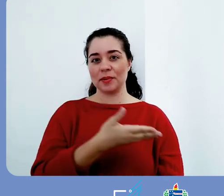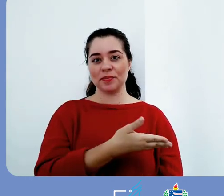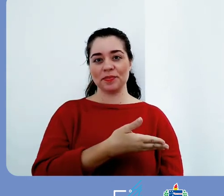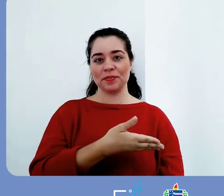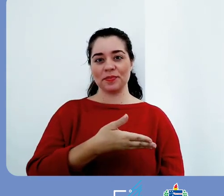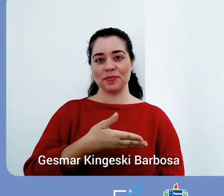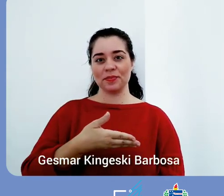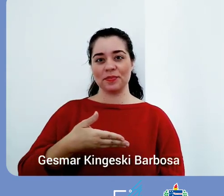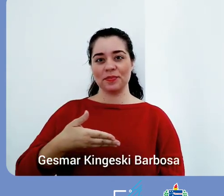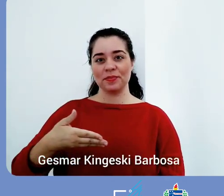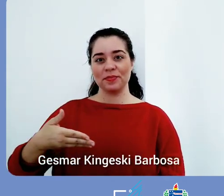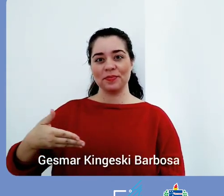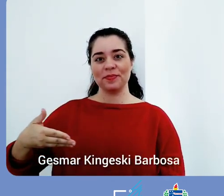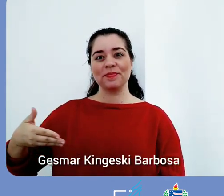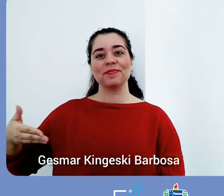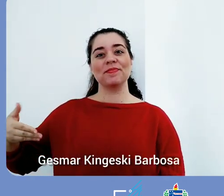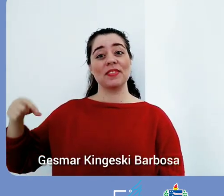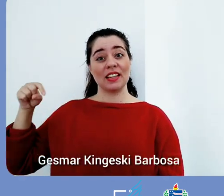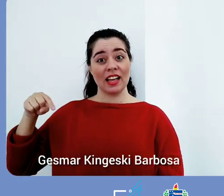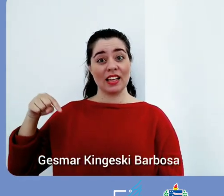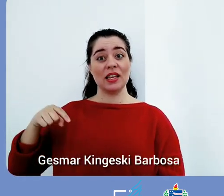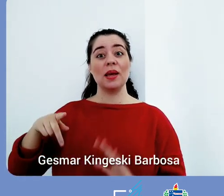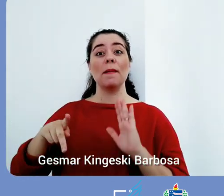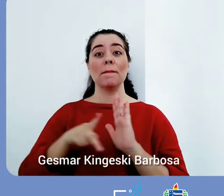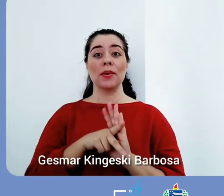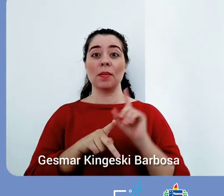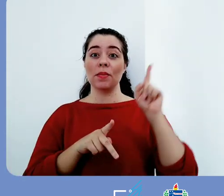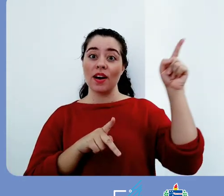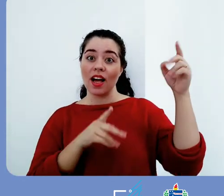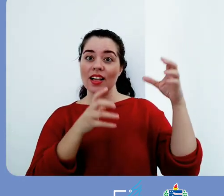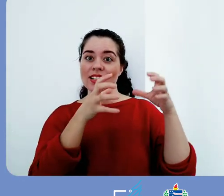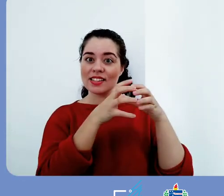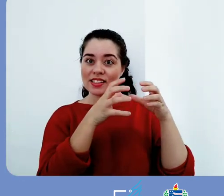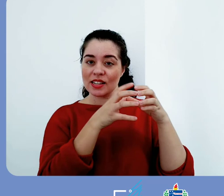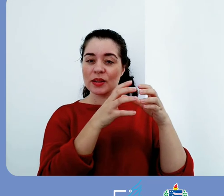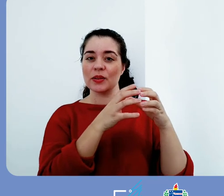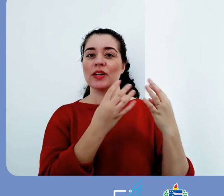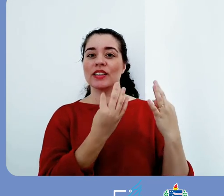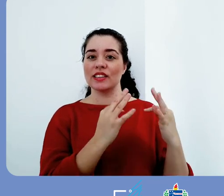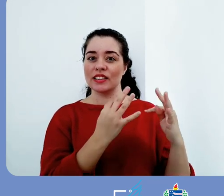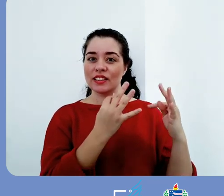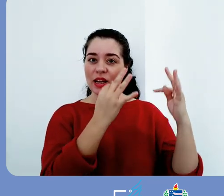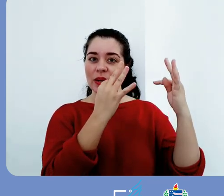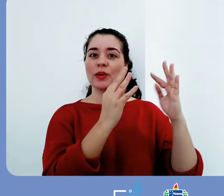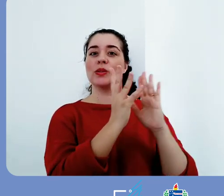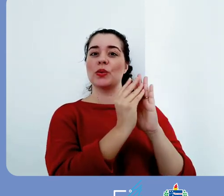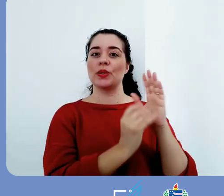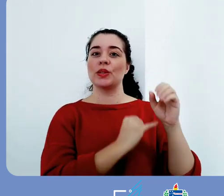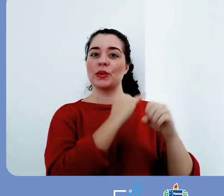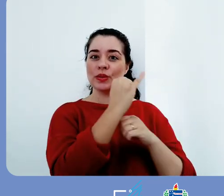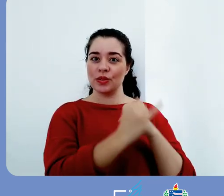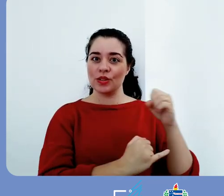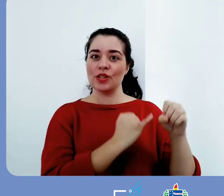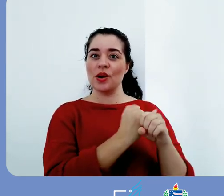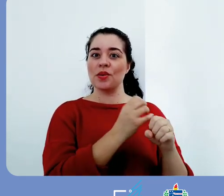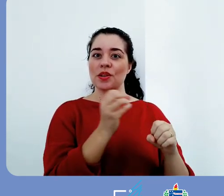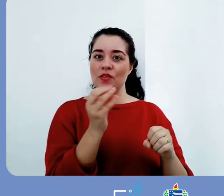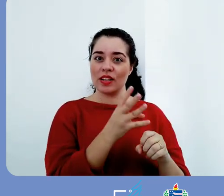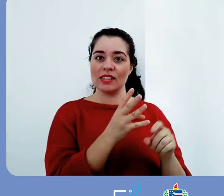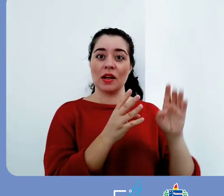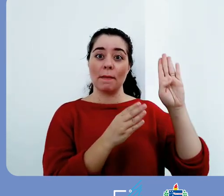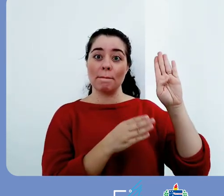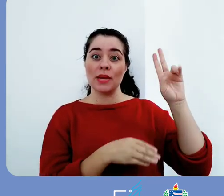Biblioteca Universitária da UFSC, por ter colaborado com todas as informações presentes nesse podcast e também no nosso